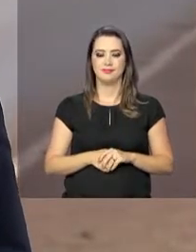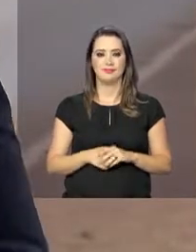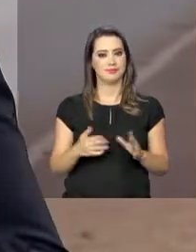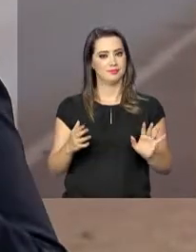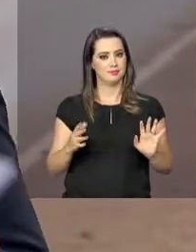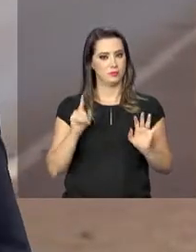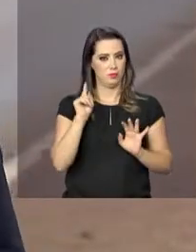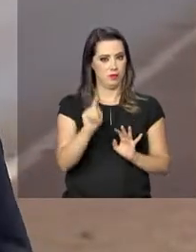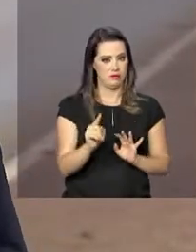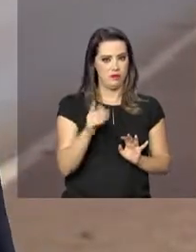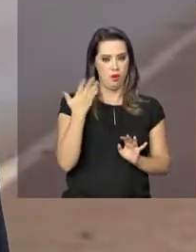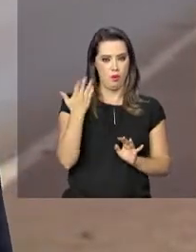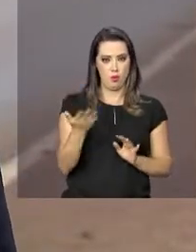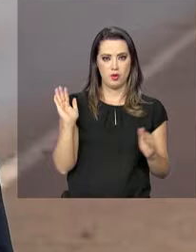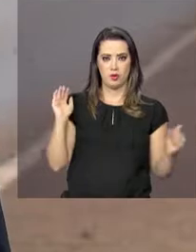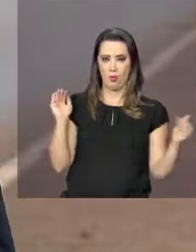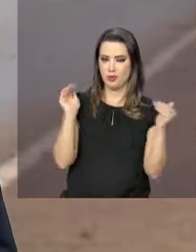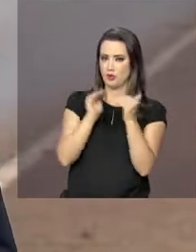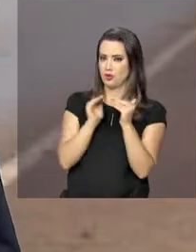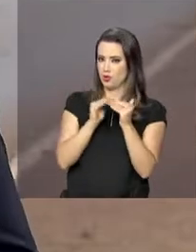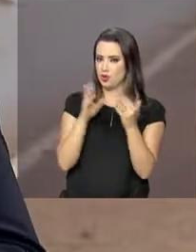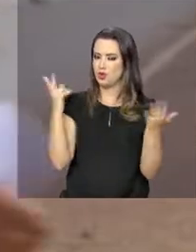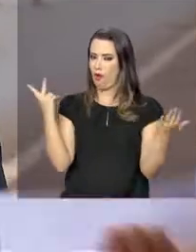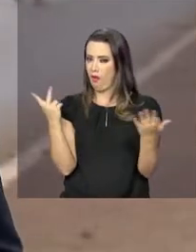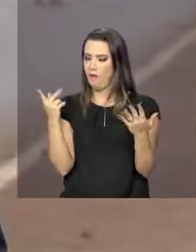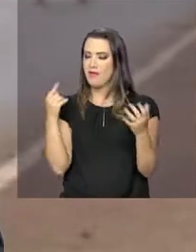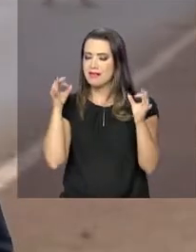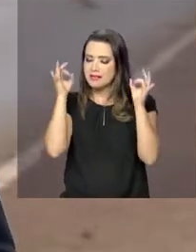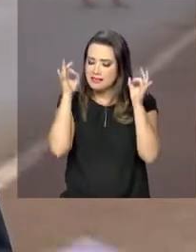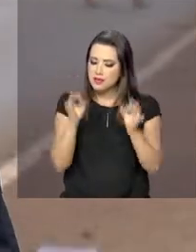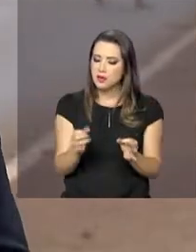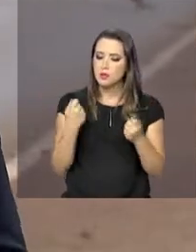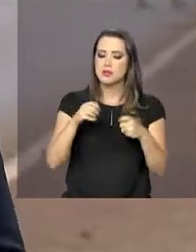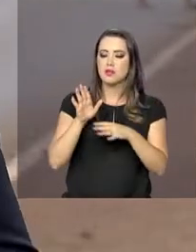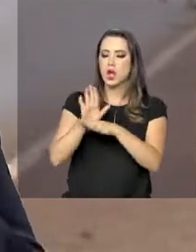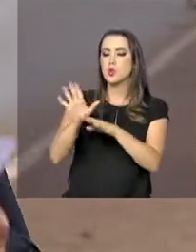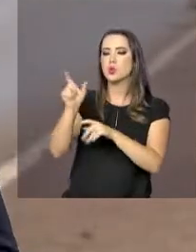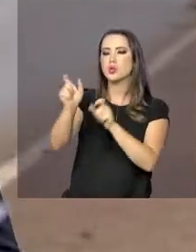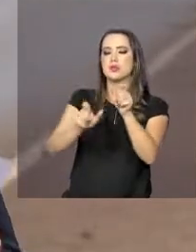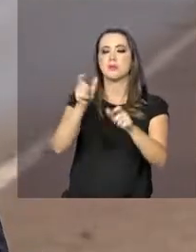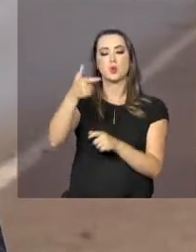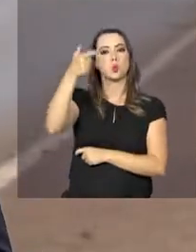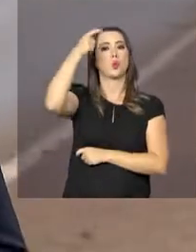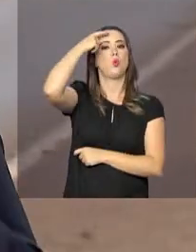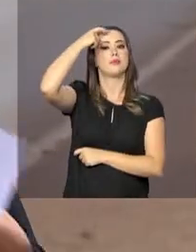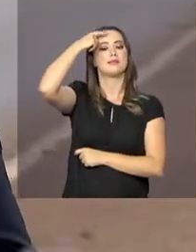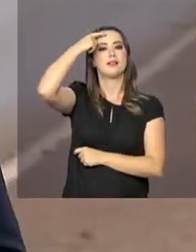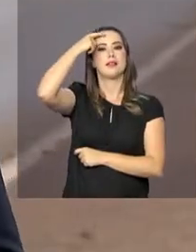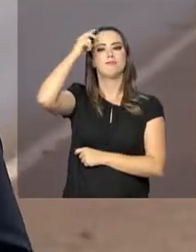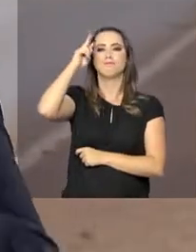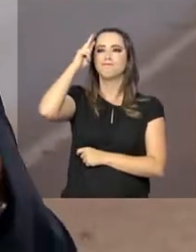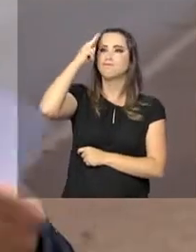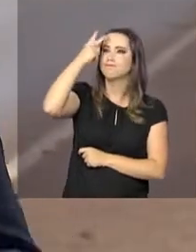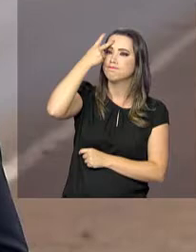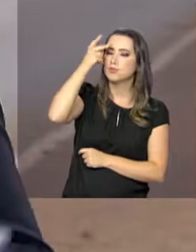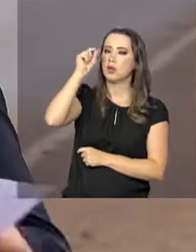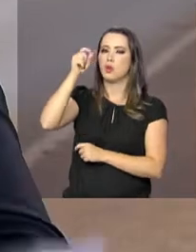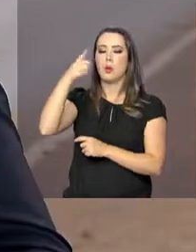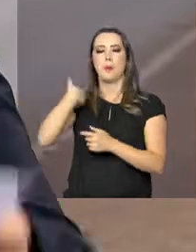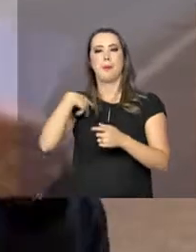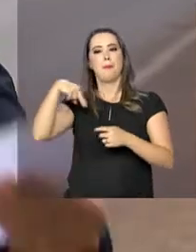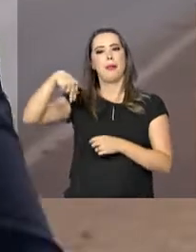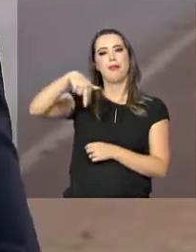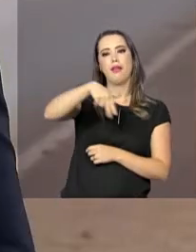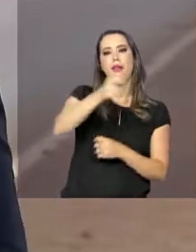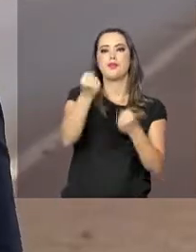E olha, para que essas metas sejam atingidas, é preciso da ajuda de todos, que todos tenham consciência no trânsito, pedestres, motociclistas,